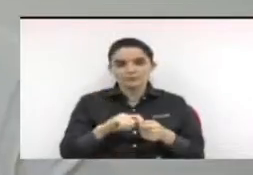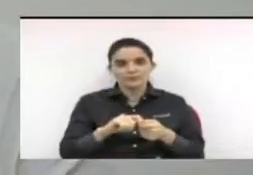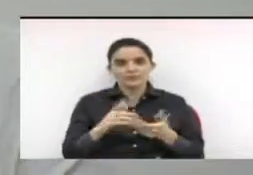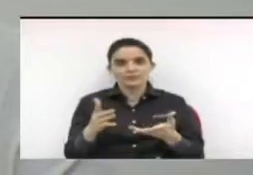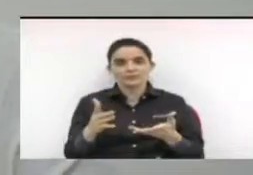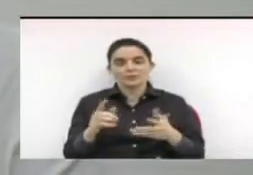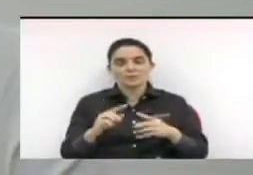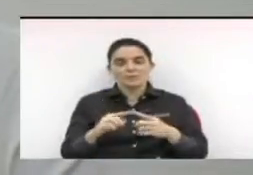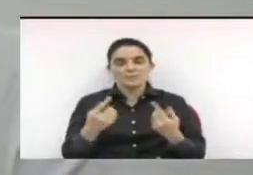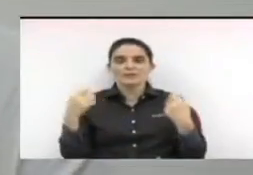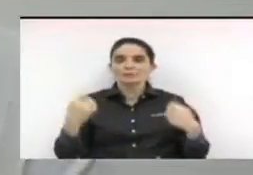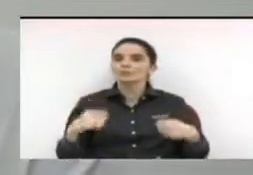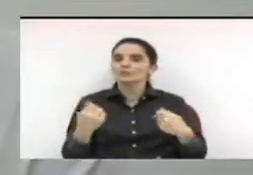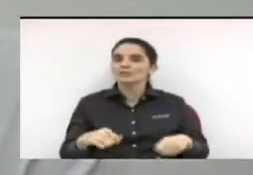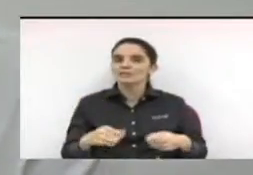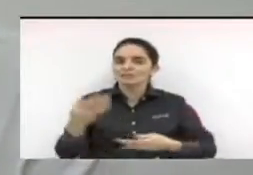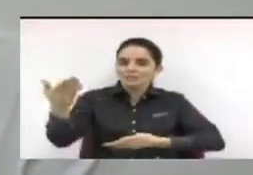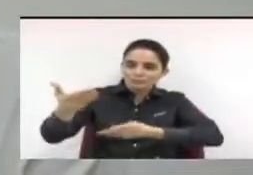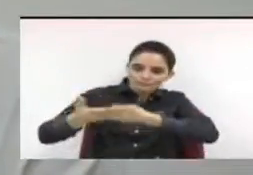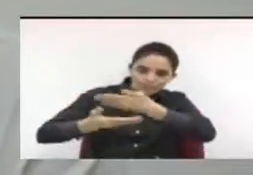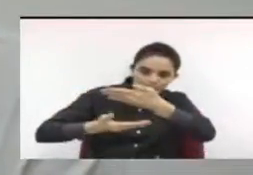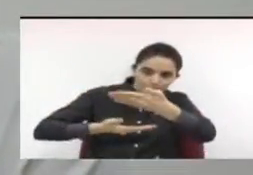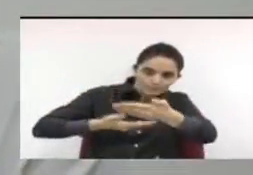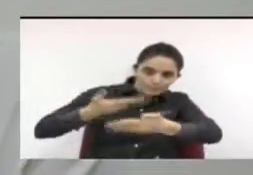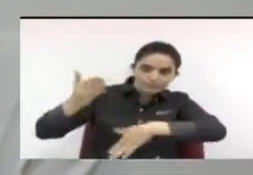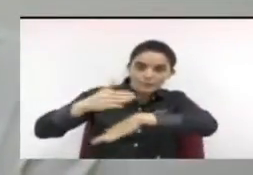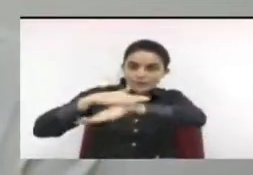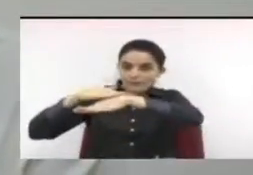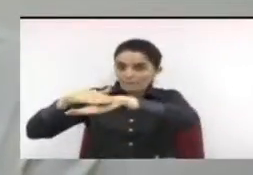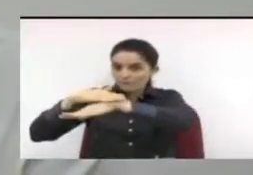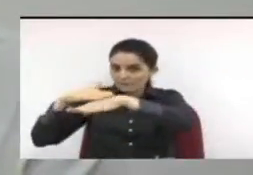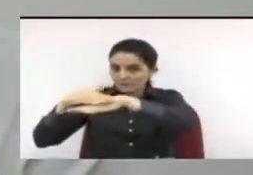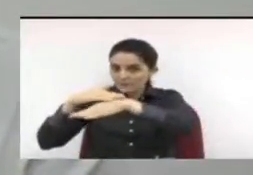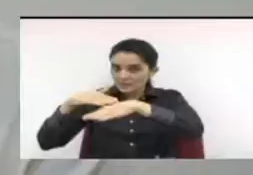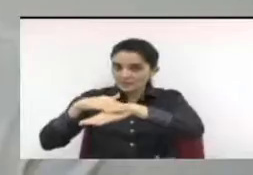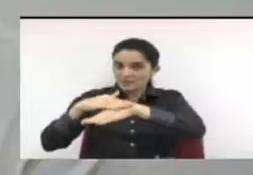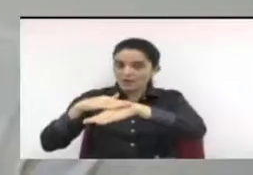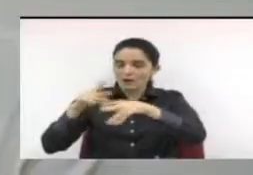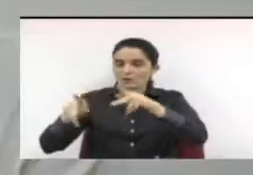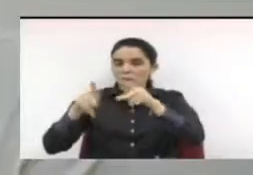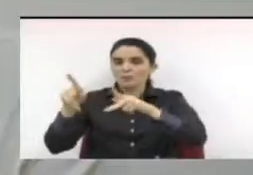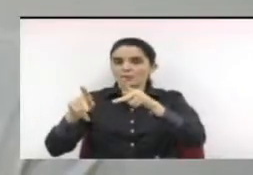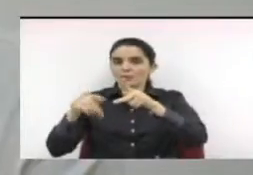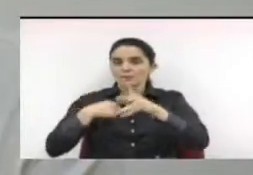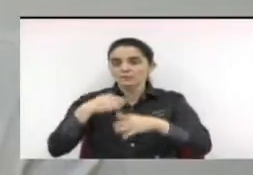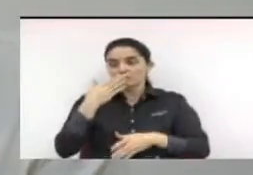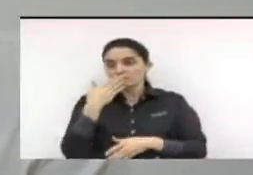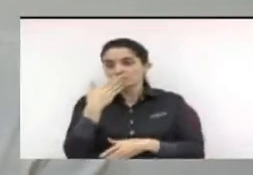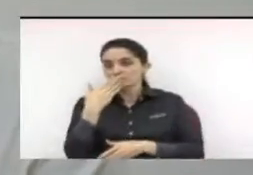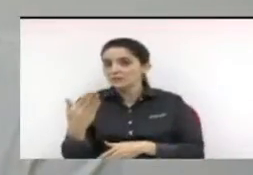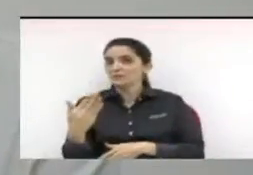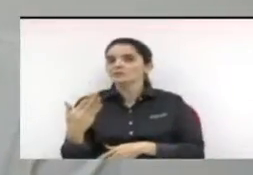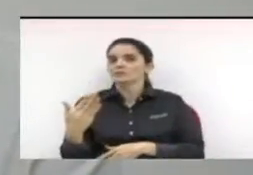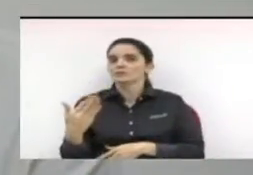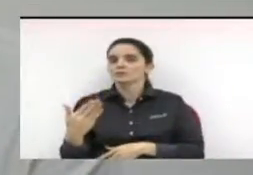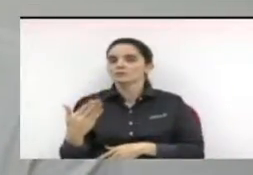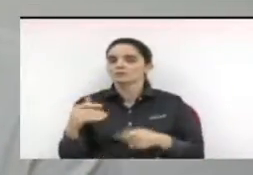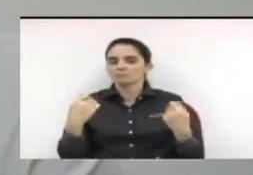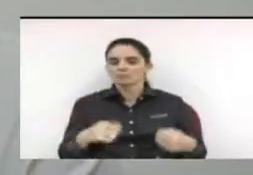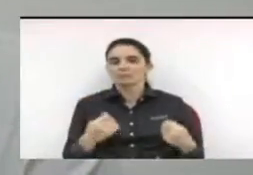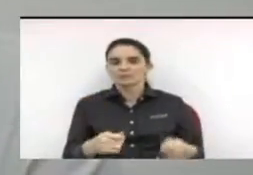menos essa relação, estou quase que fazendo um apelo aqui, que a gente